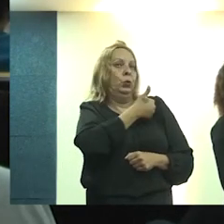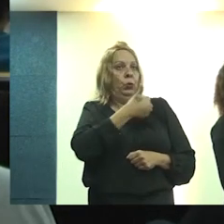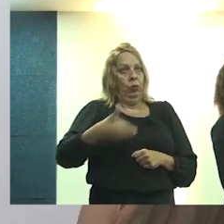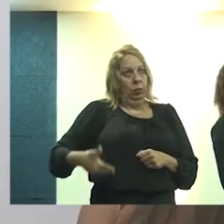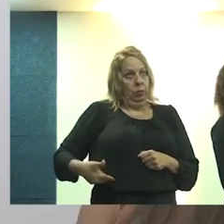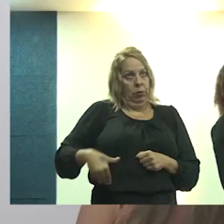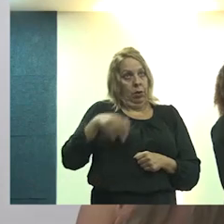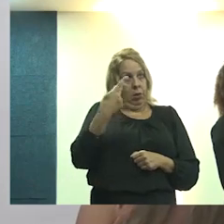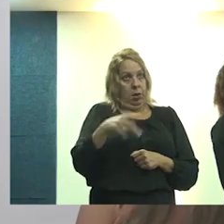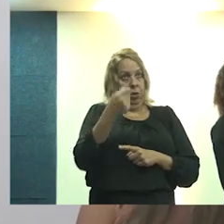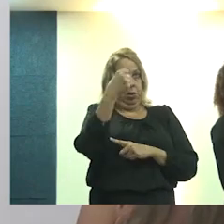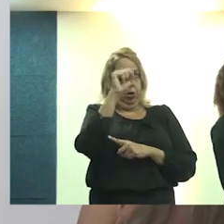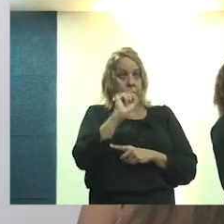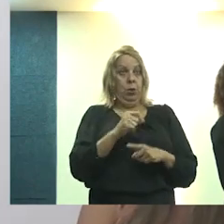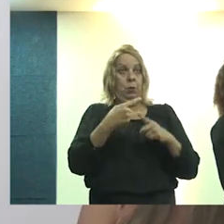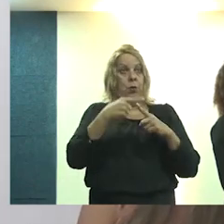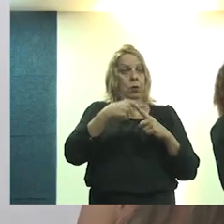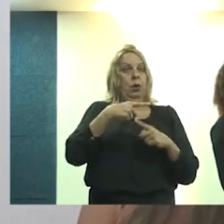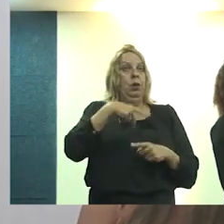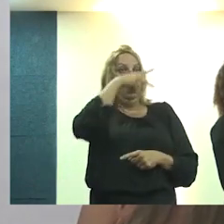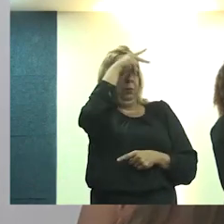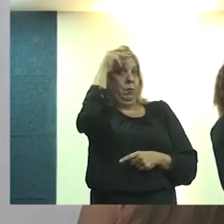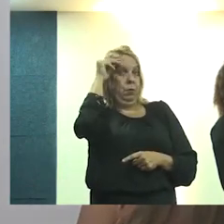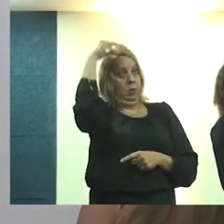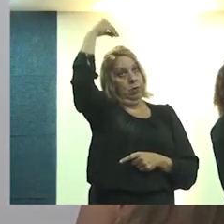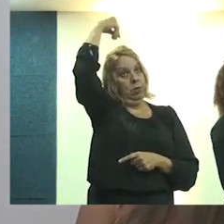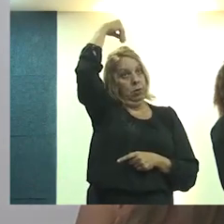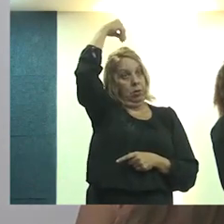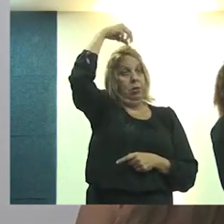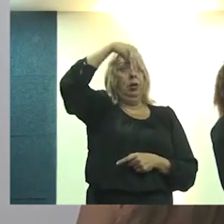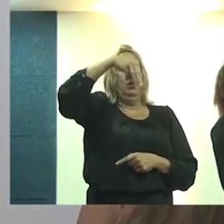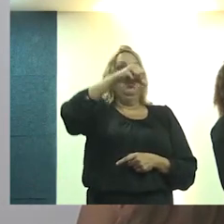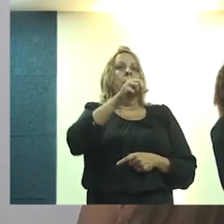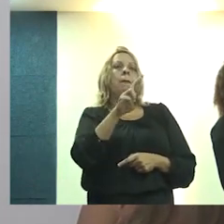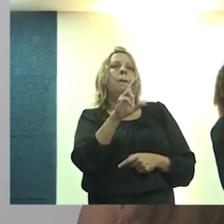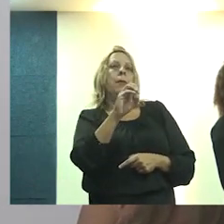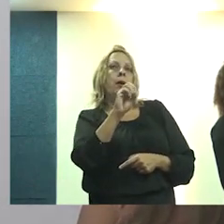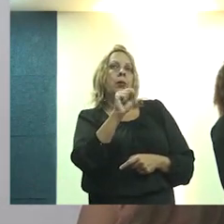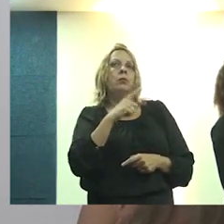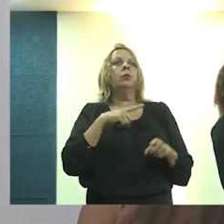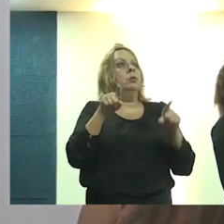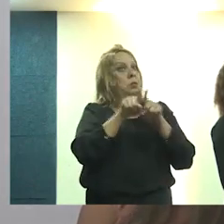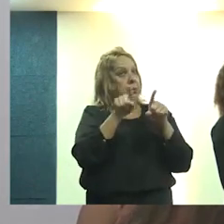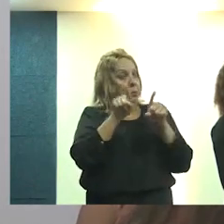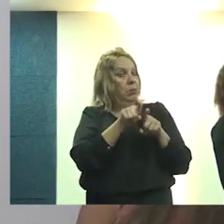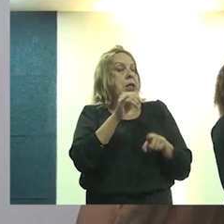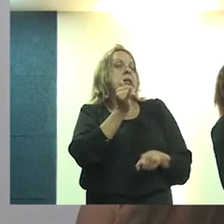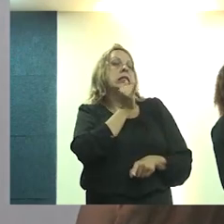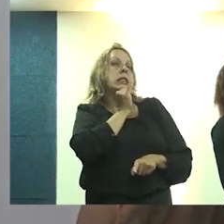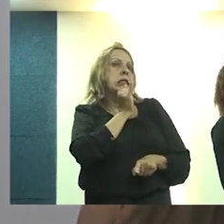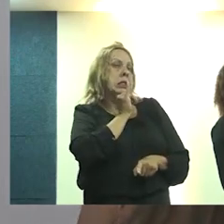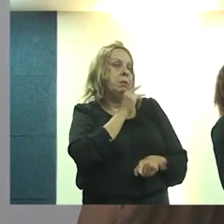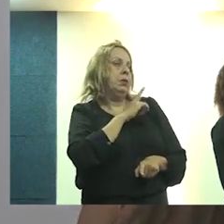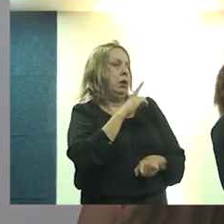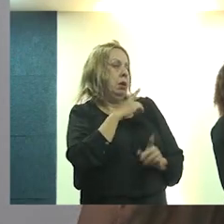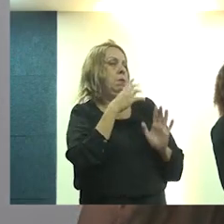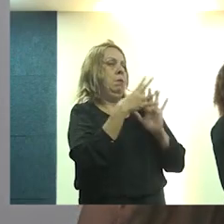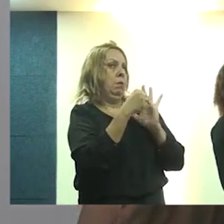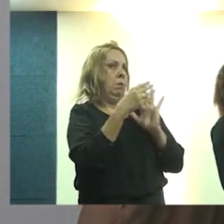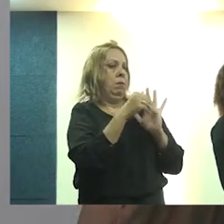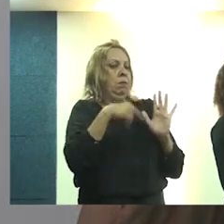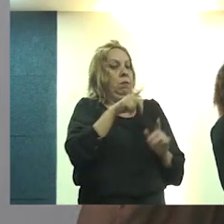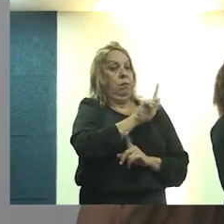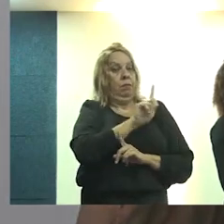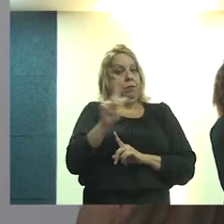Mitidieri e aqui o prefeito de São Cristóvão Marcos, talvez seja também um bom exemplo na